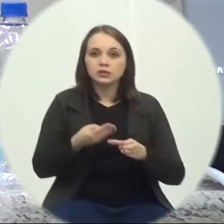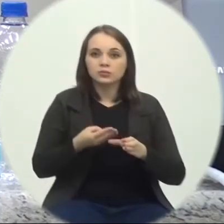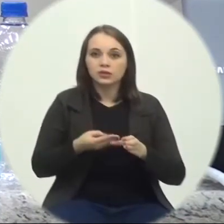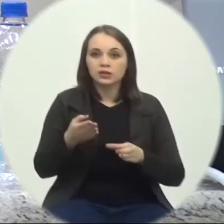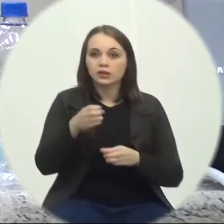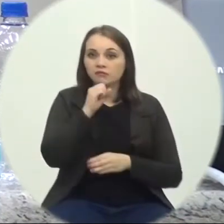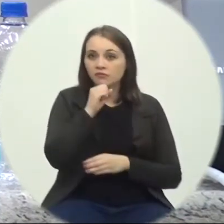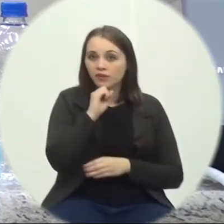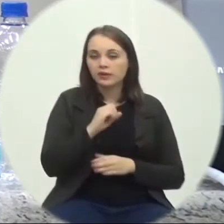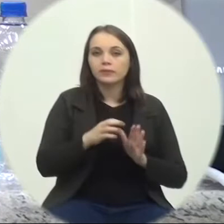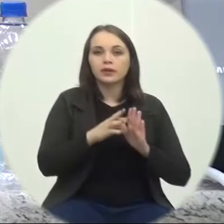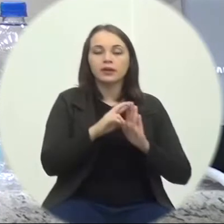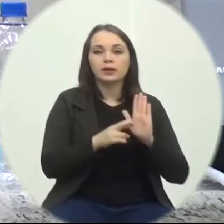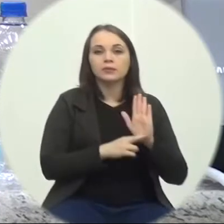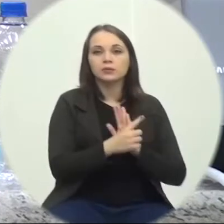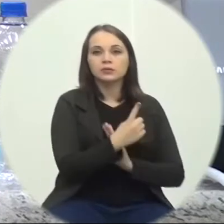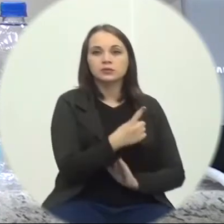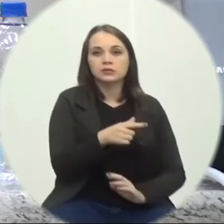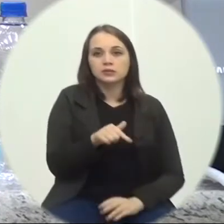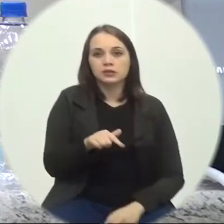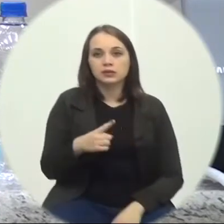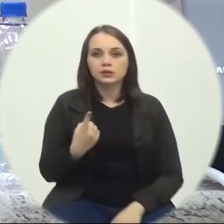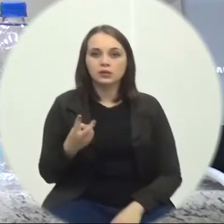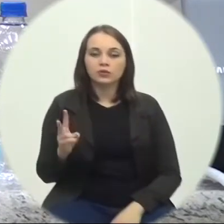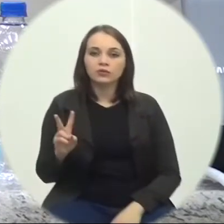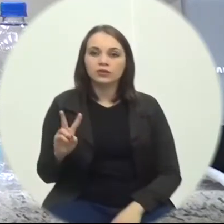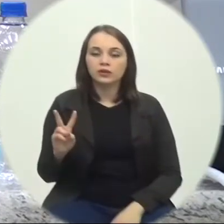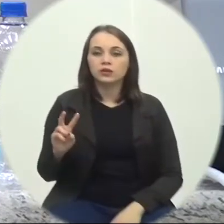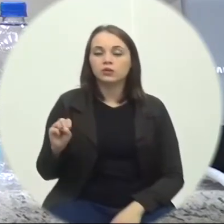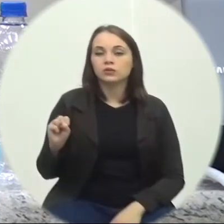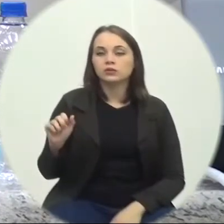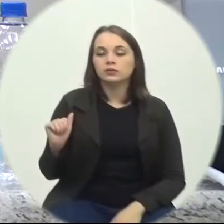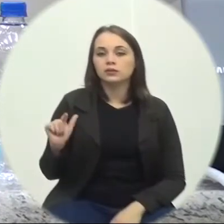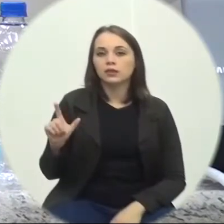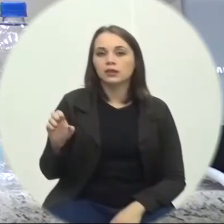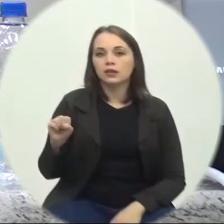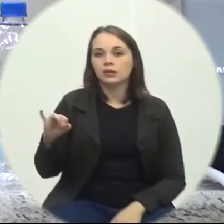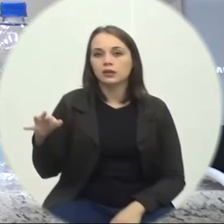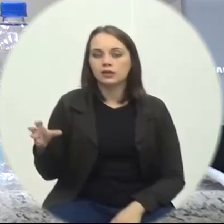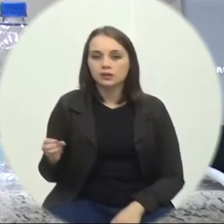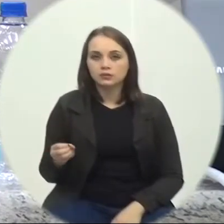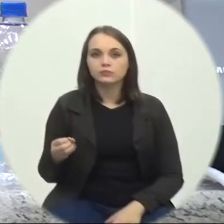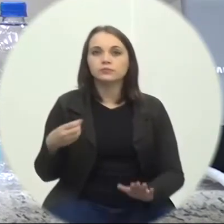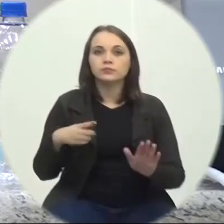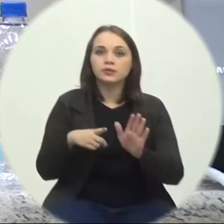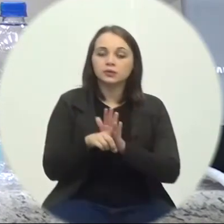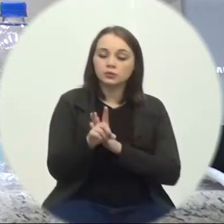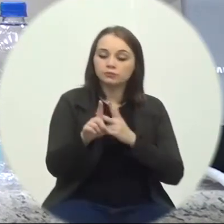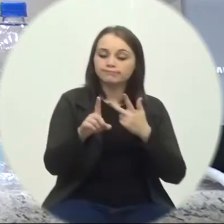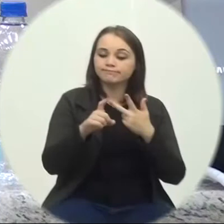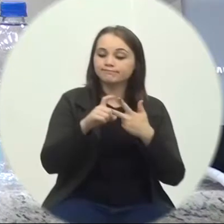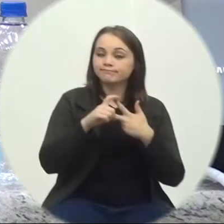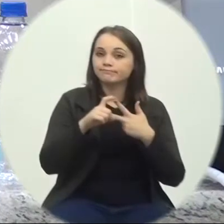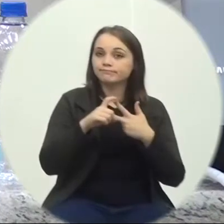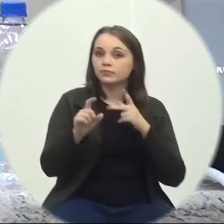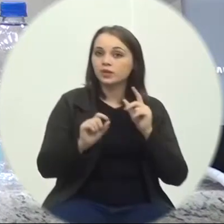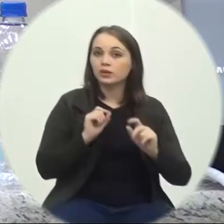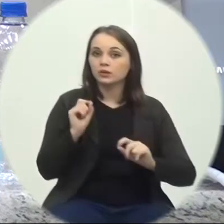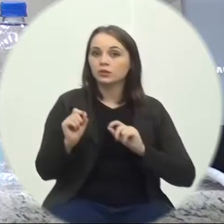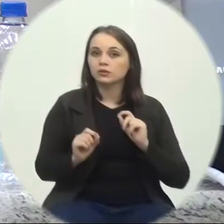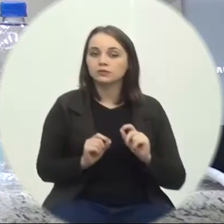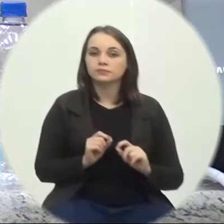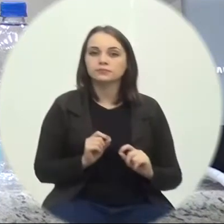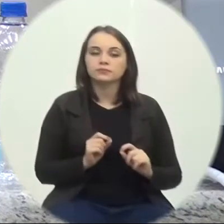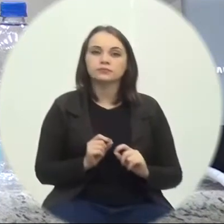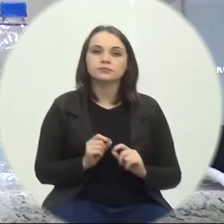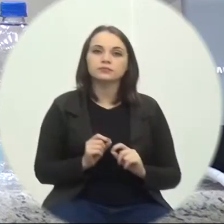171-2021 Autor Vereador Salésio Lima Enviu de expediente Ao chefe Do poder Executivo Municipal